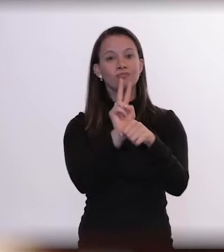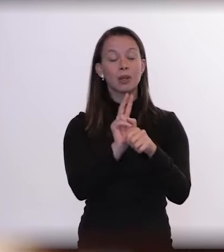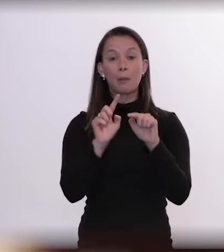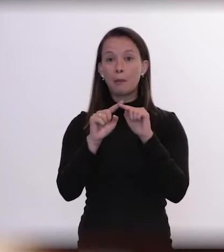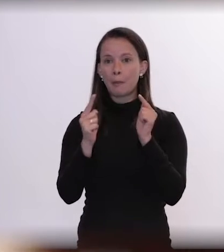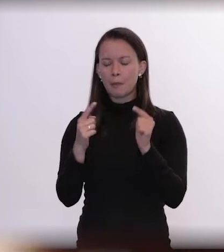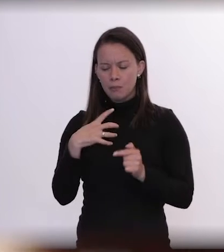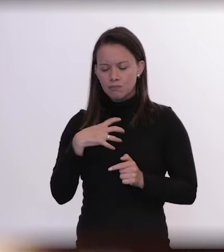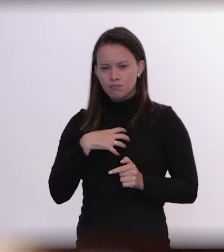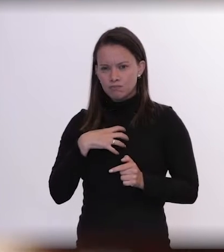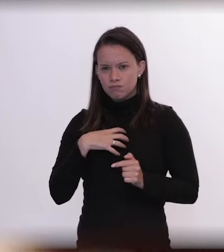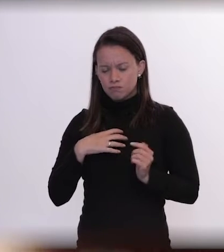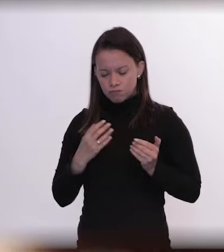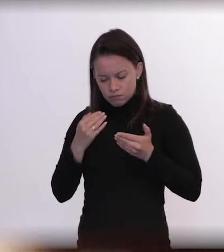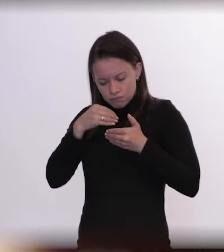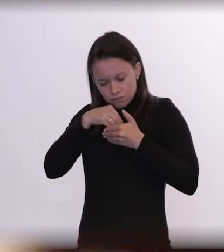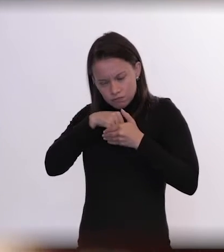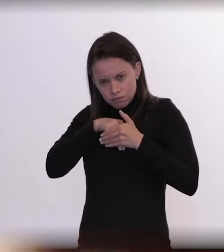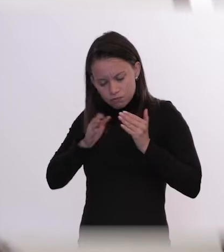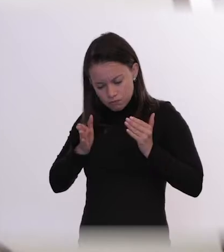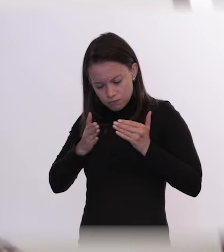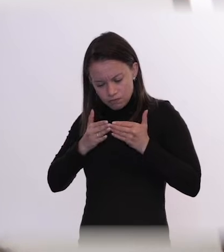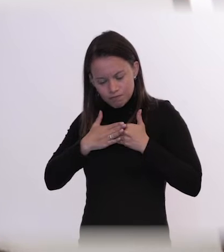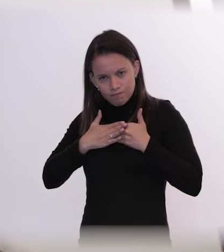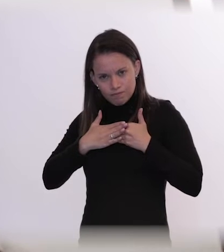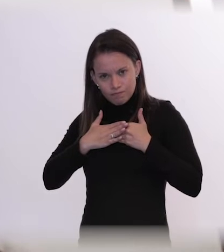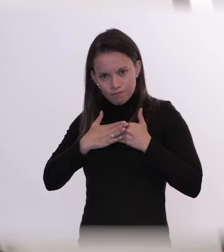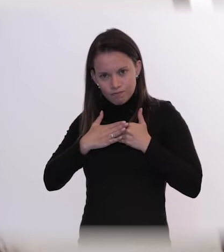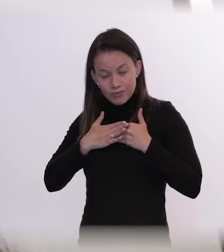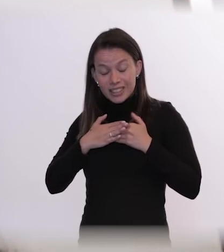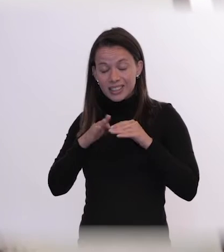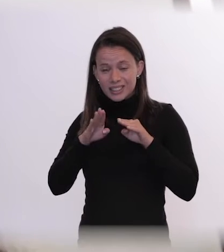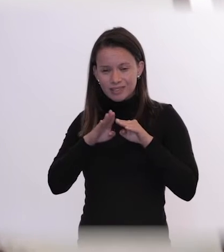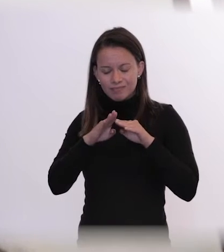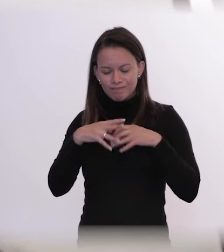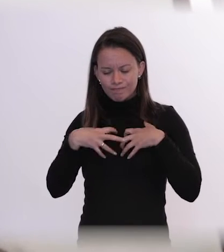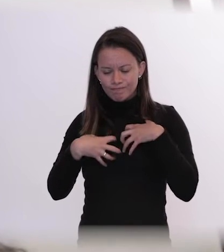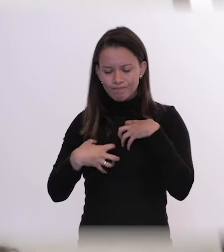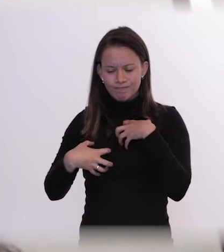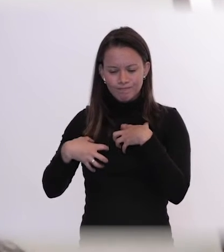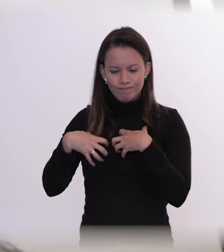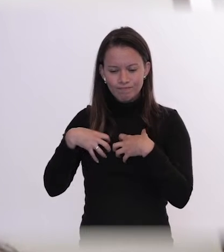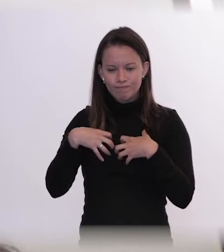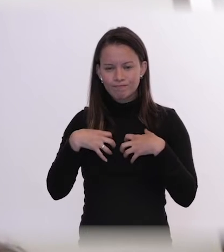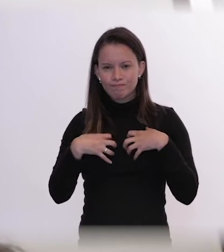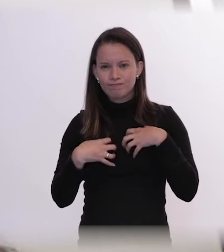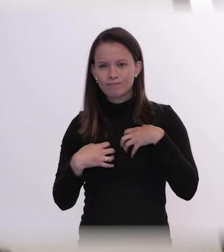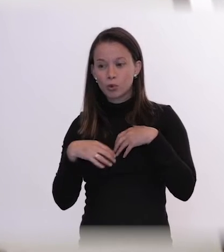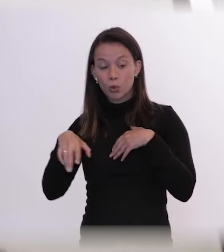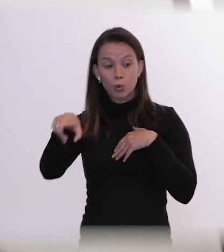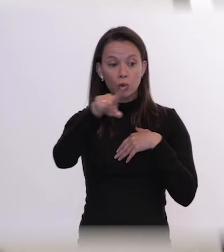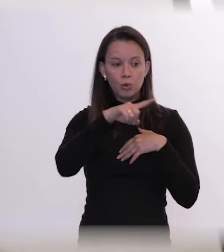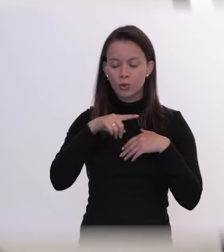o que sentia no sentido, assim, dentro de si e que somatizou a dores de todos a quem ele atendeu,